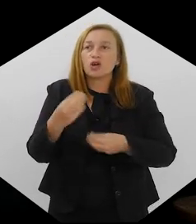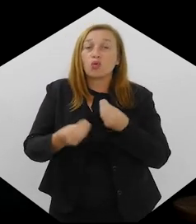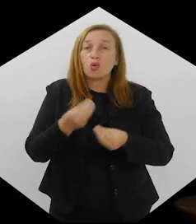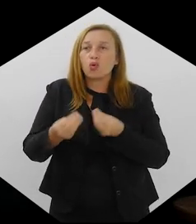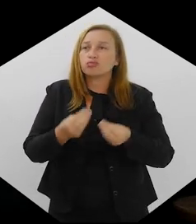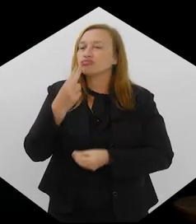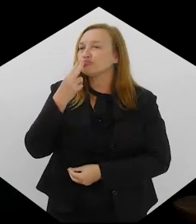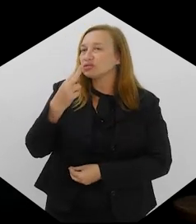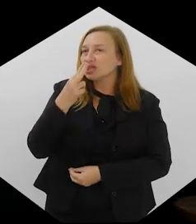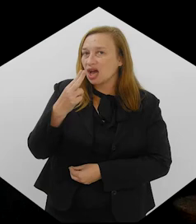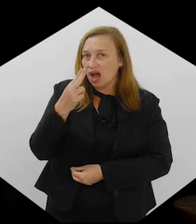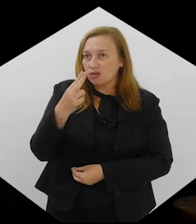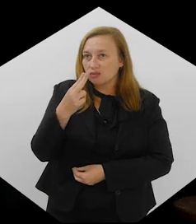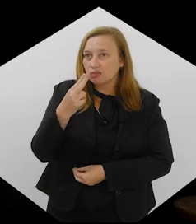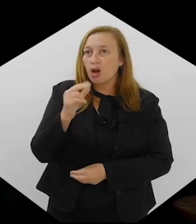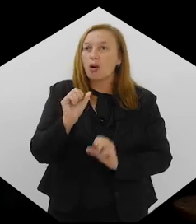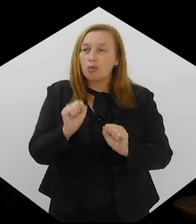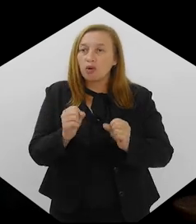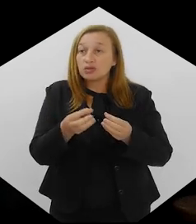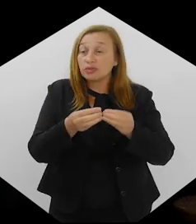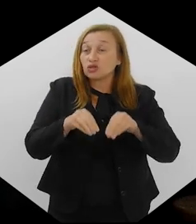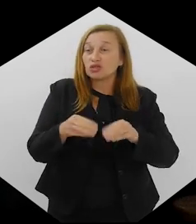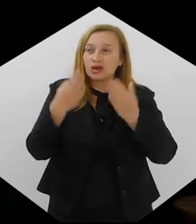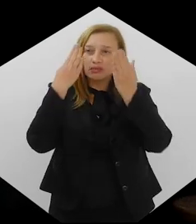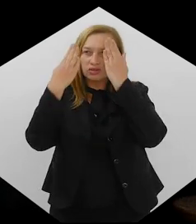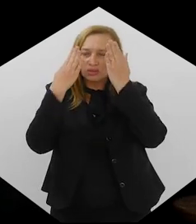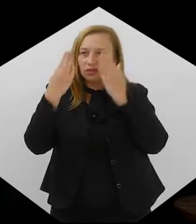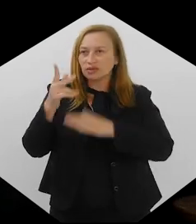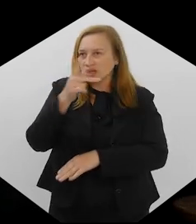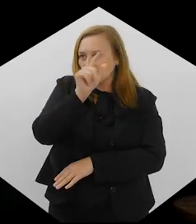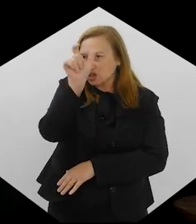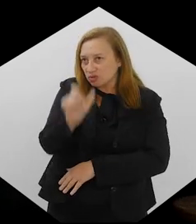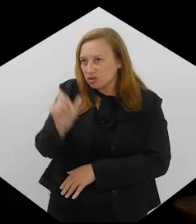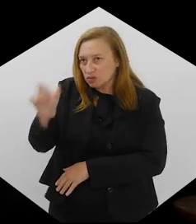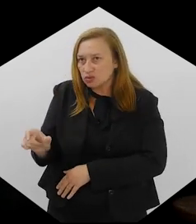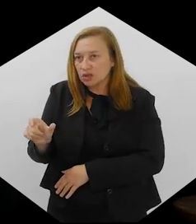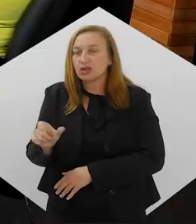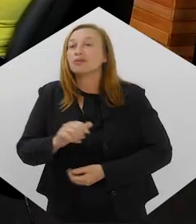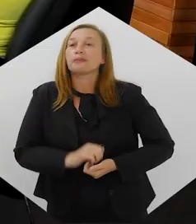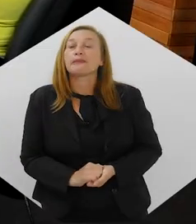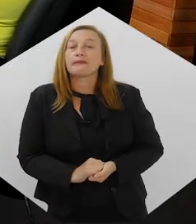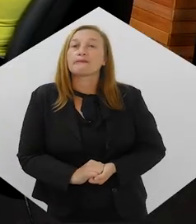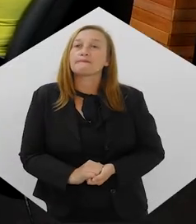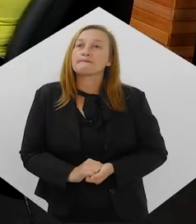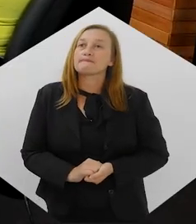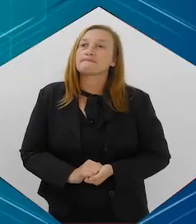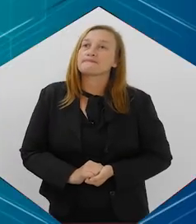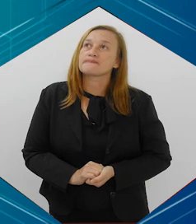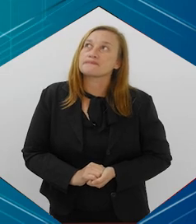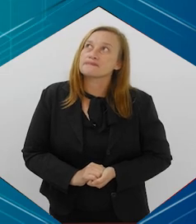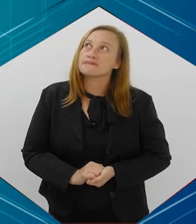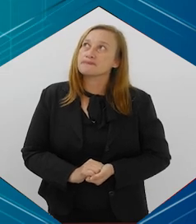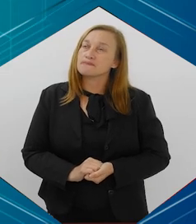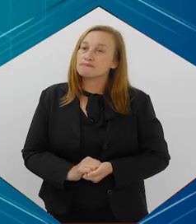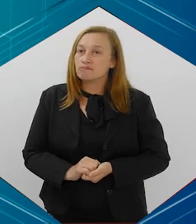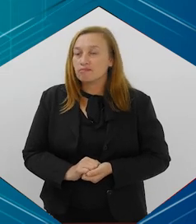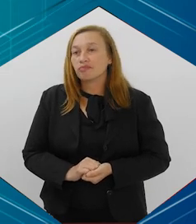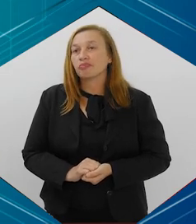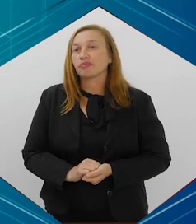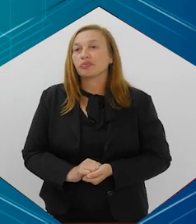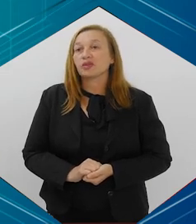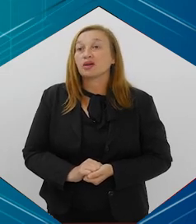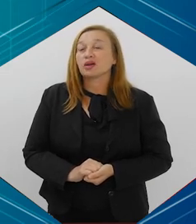que forma que o cigarro, também o tabagismo, ele afeta psicologicamente as pessoas, Kelly. Culturalmente, a era até